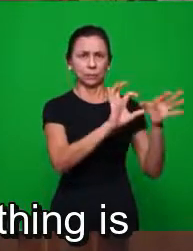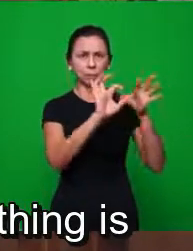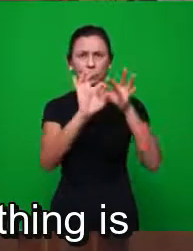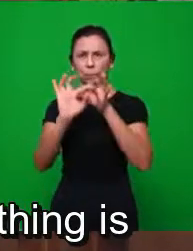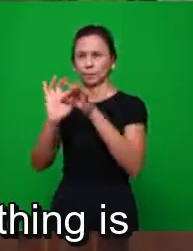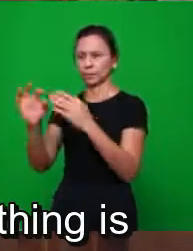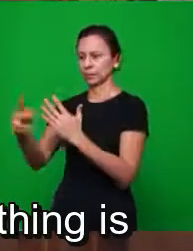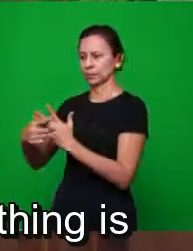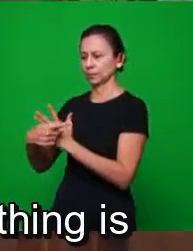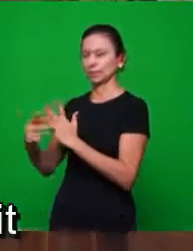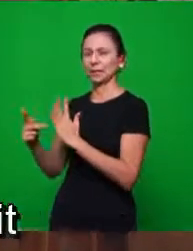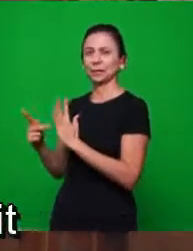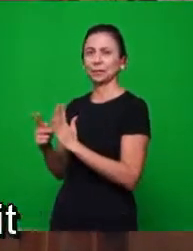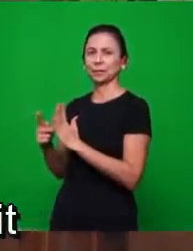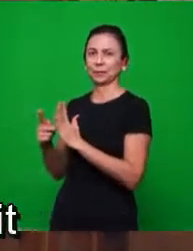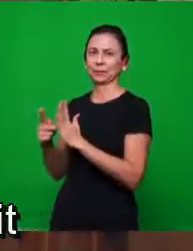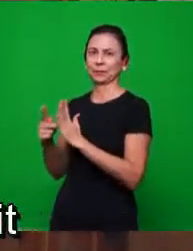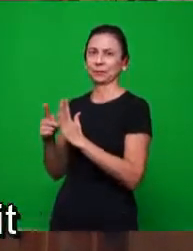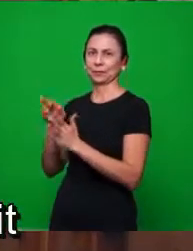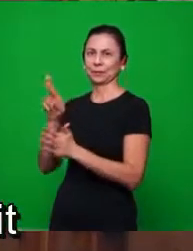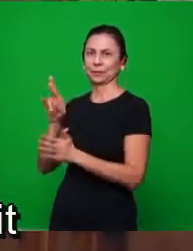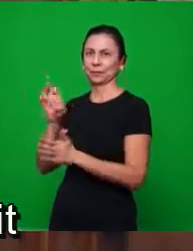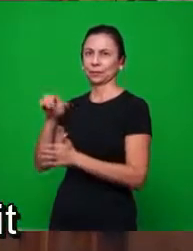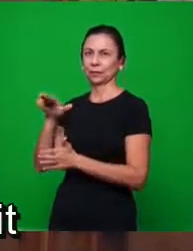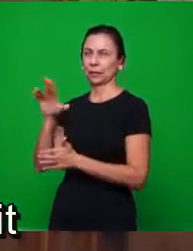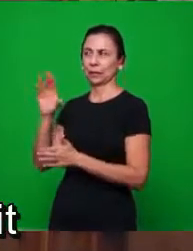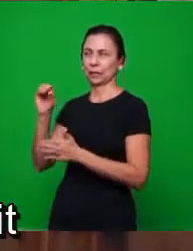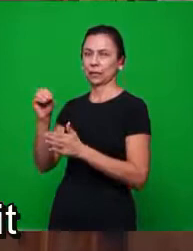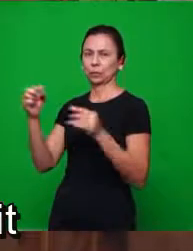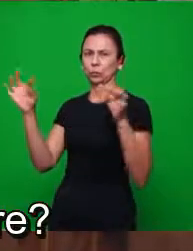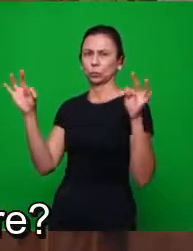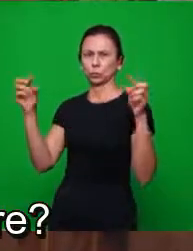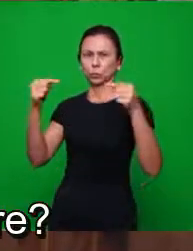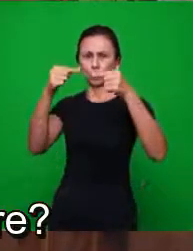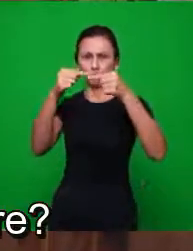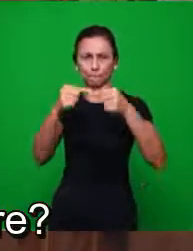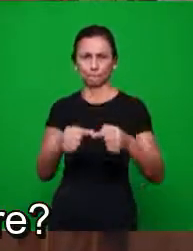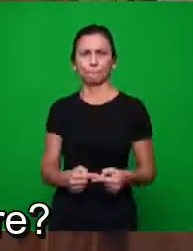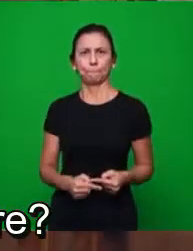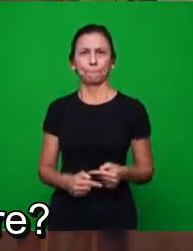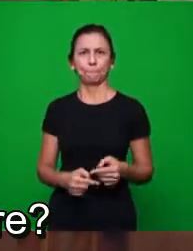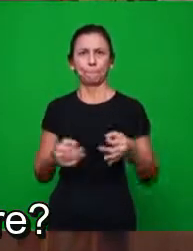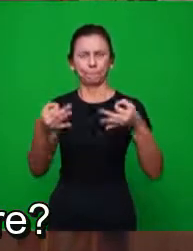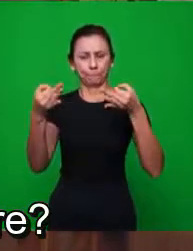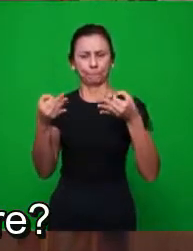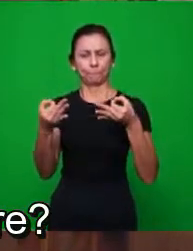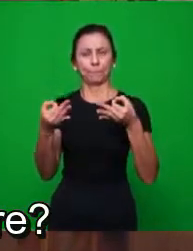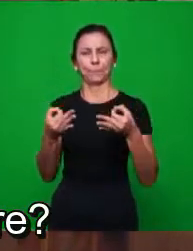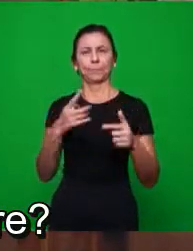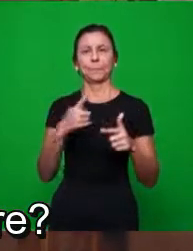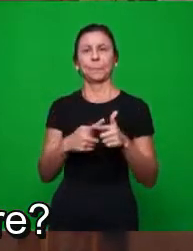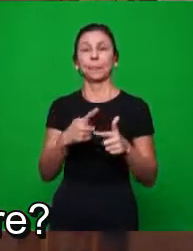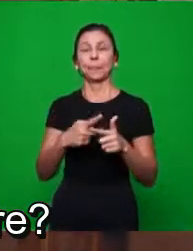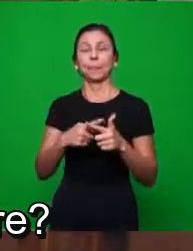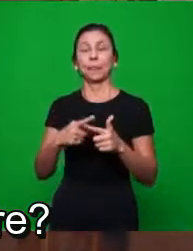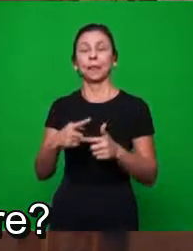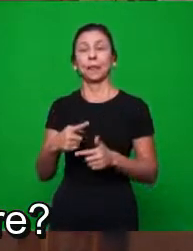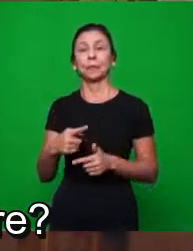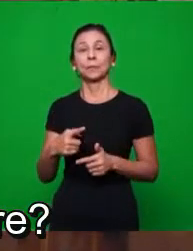reino. Então, tudo está associado. E a operação do Espírito Santo, por que o Espírito do Senhor